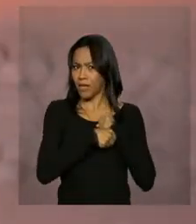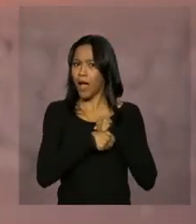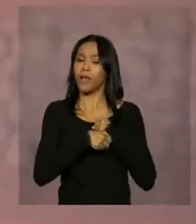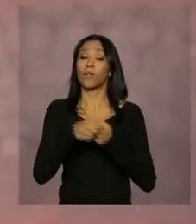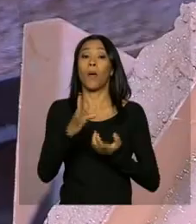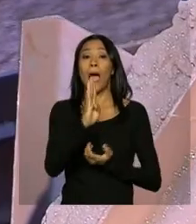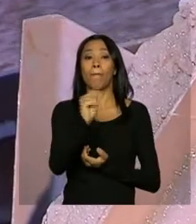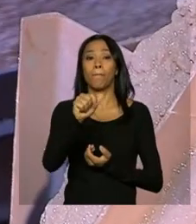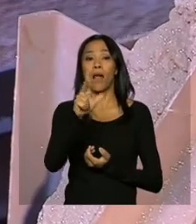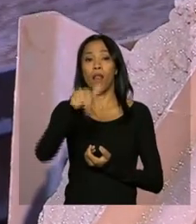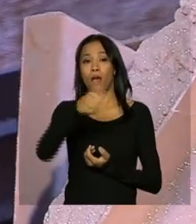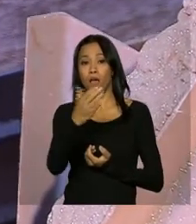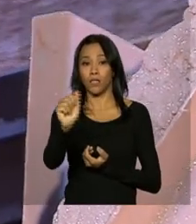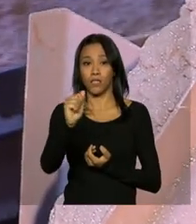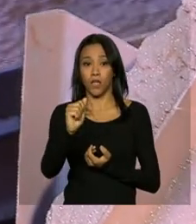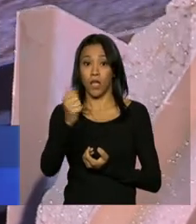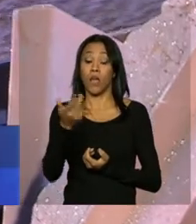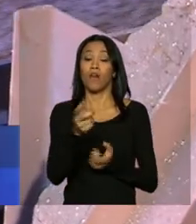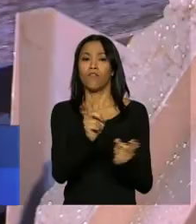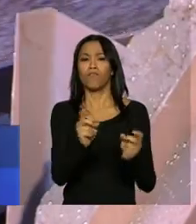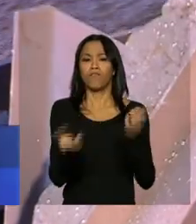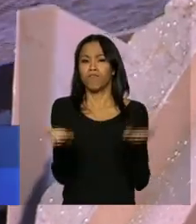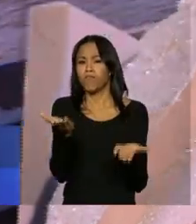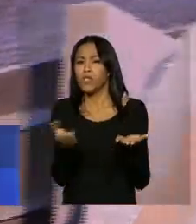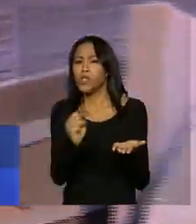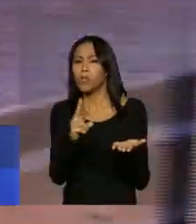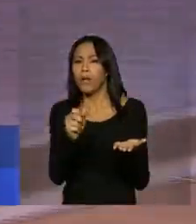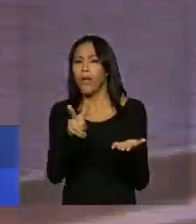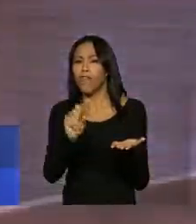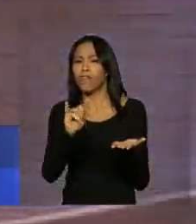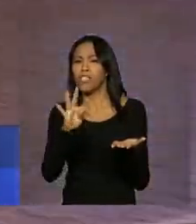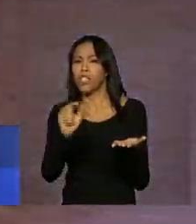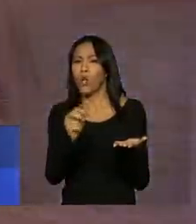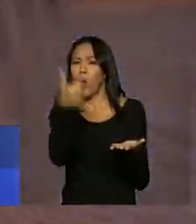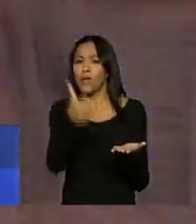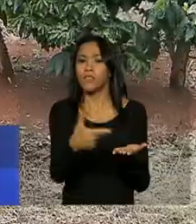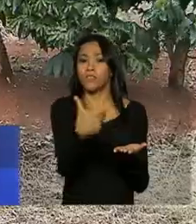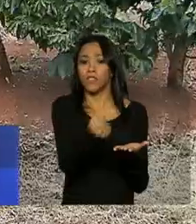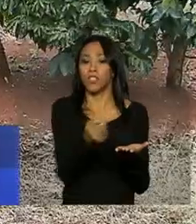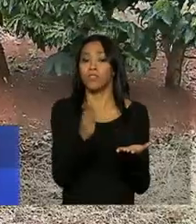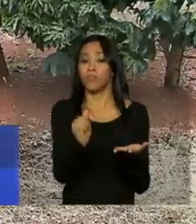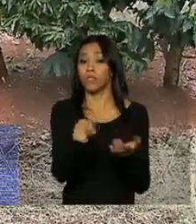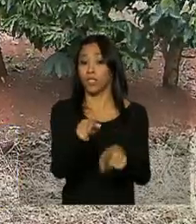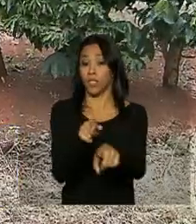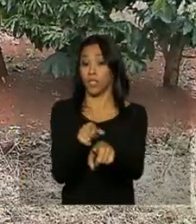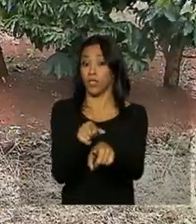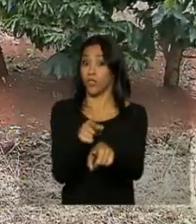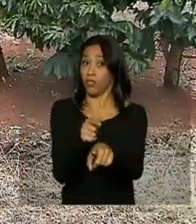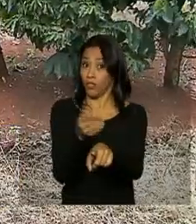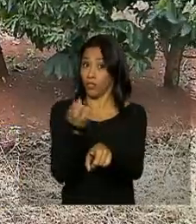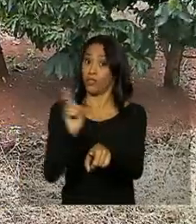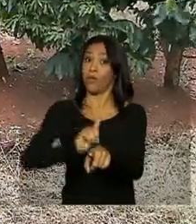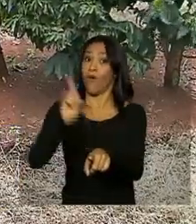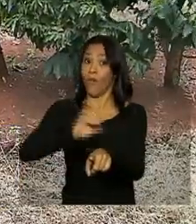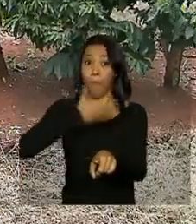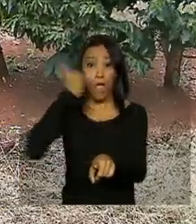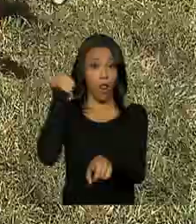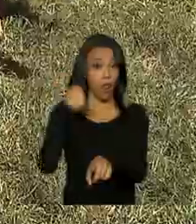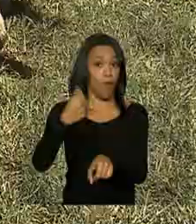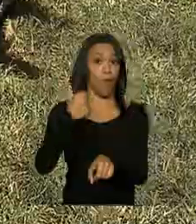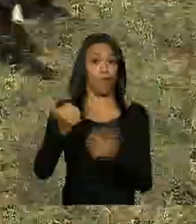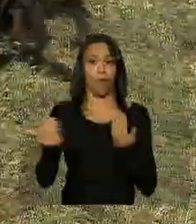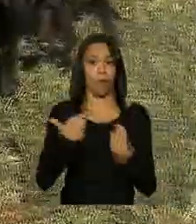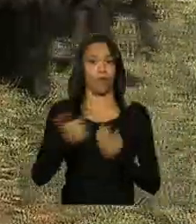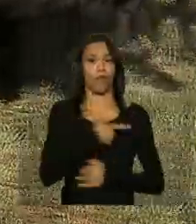a balança comercial registrou superávit de quase 20 bilhões de dólares, o melhor resultado desde 2011.